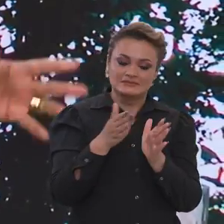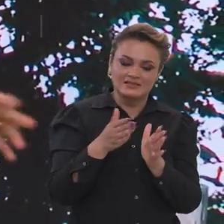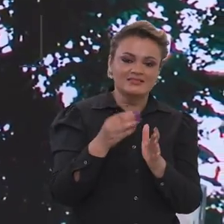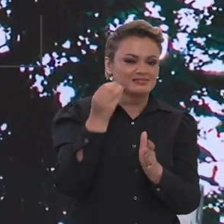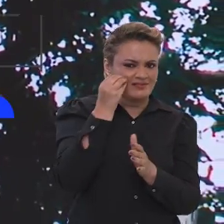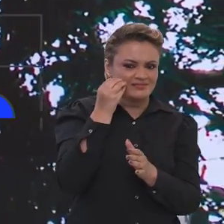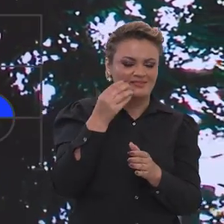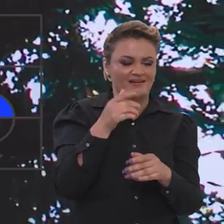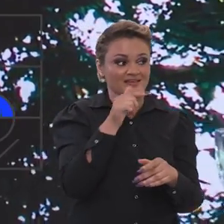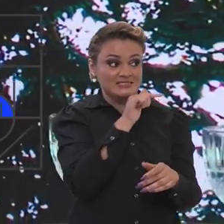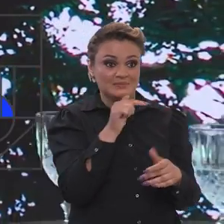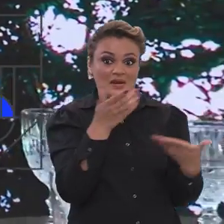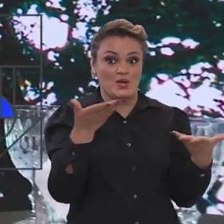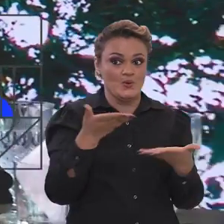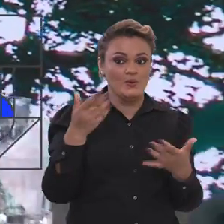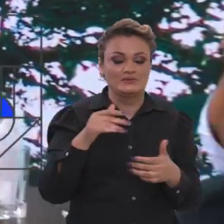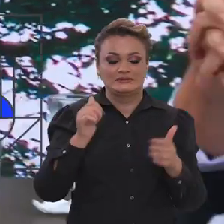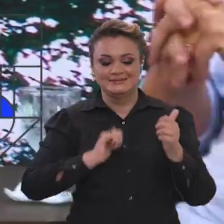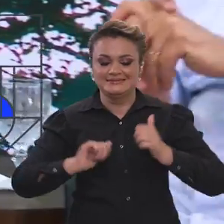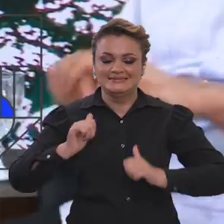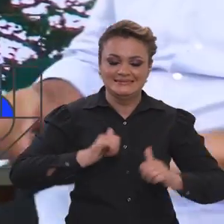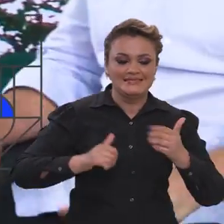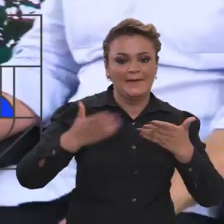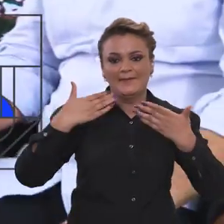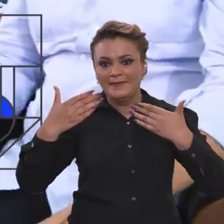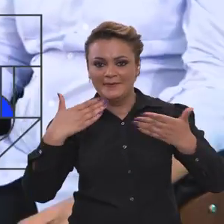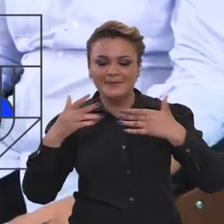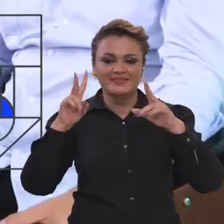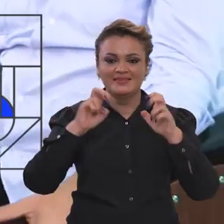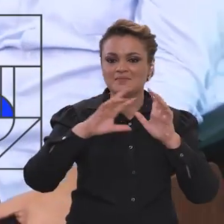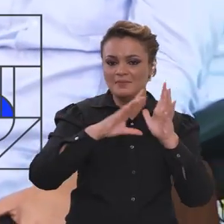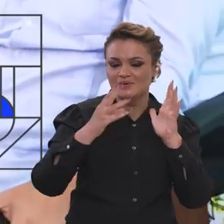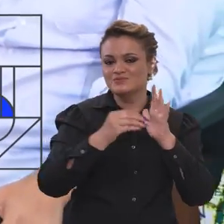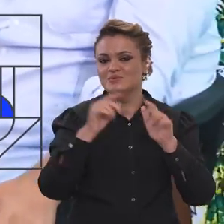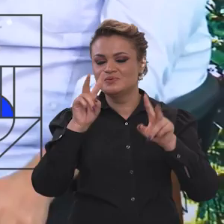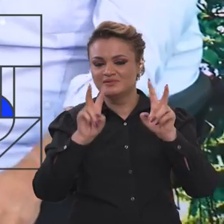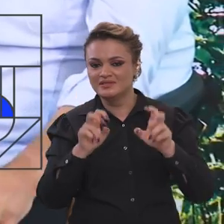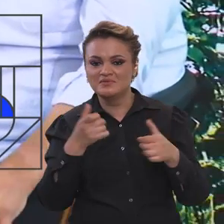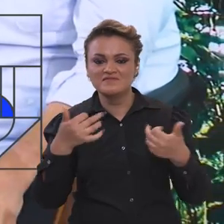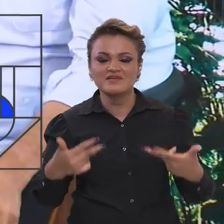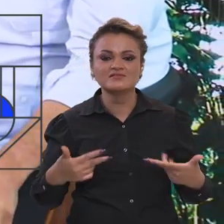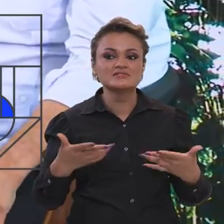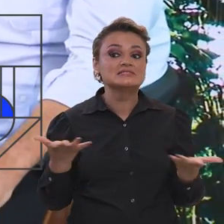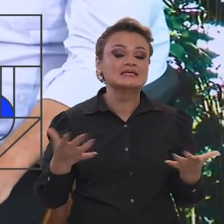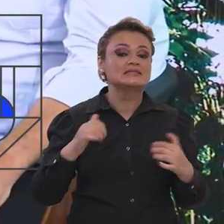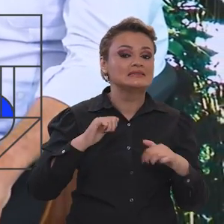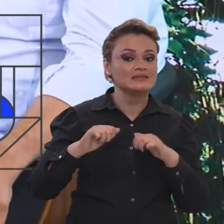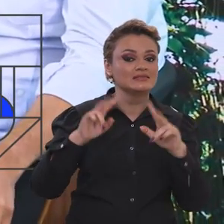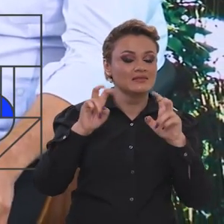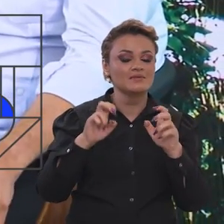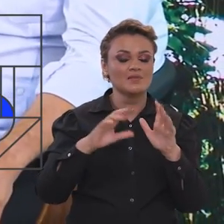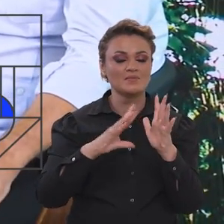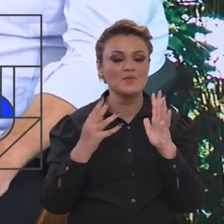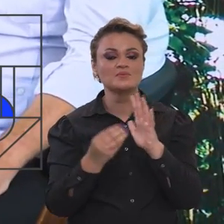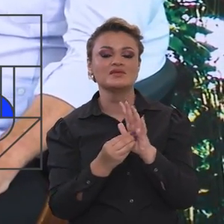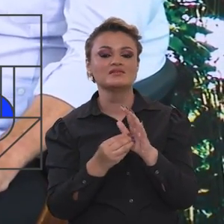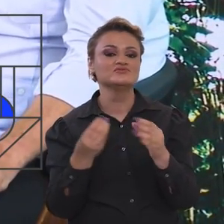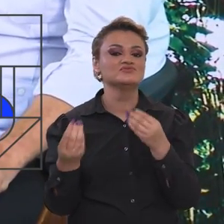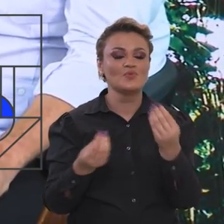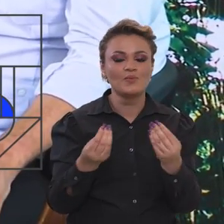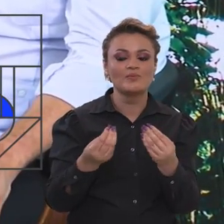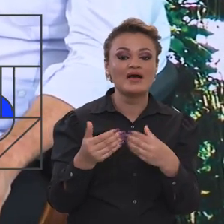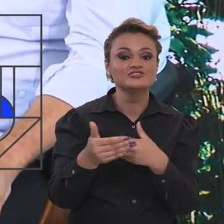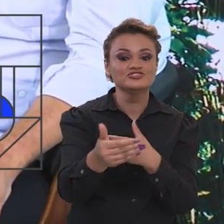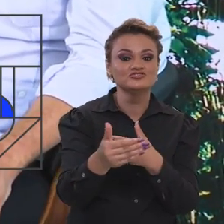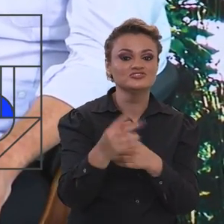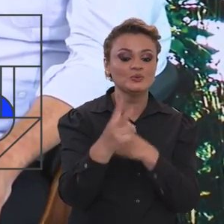Passado aí, né, toda essa agitação de encontros amazônicos, a gente vai continuar debatendo o meio ambiente. Como é que